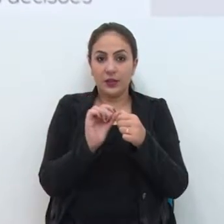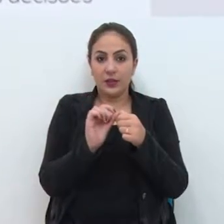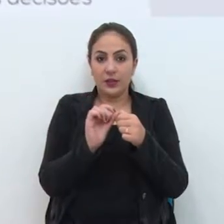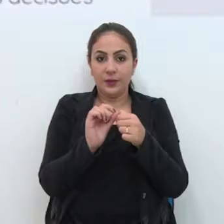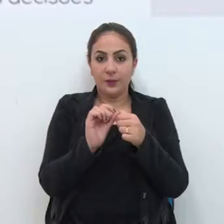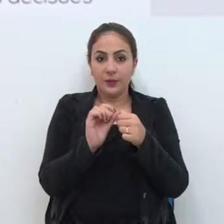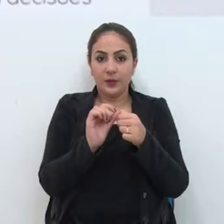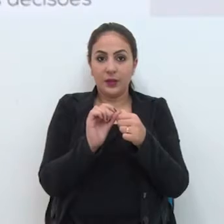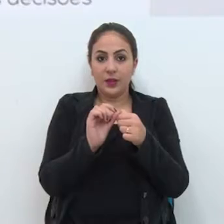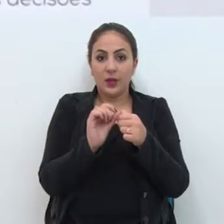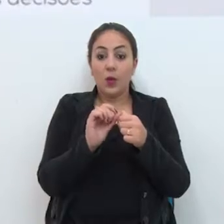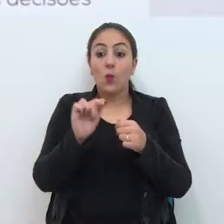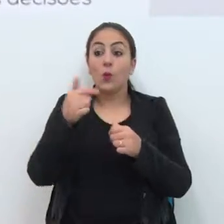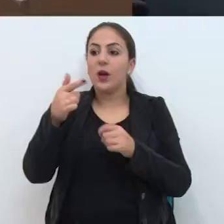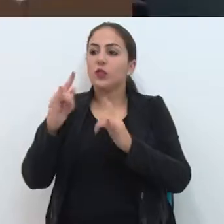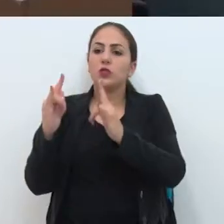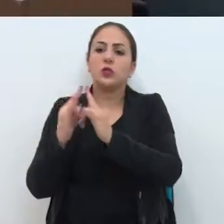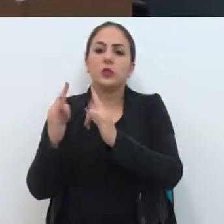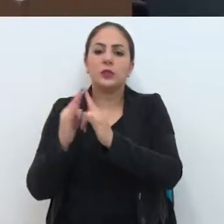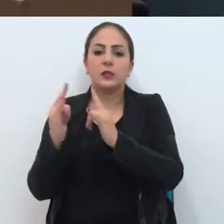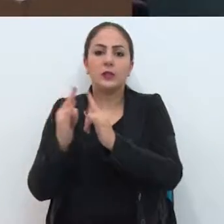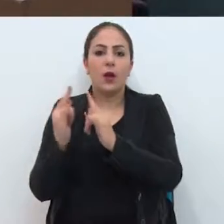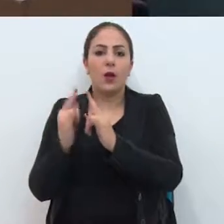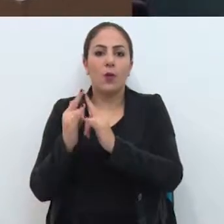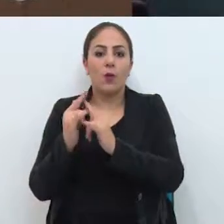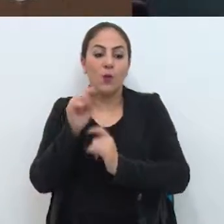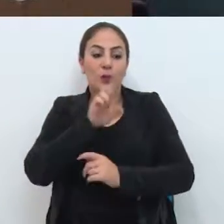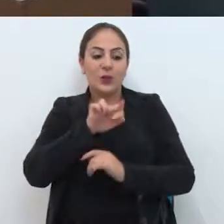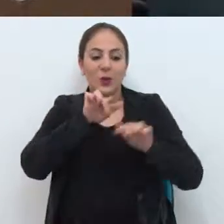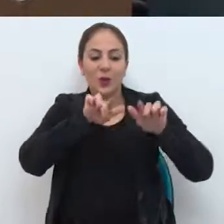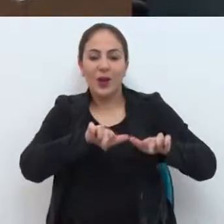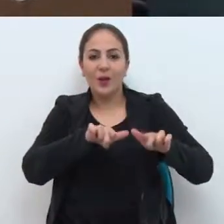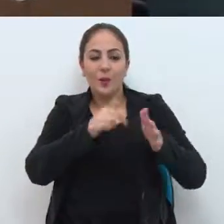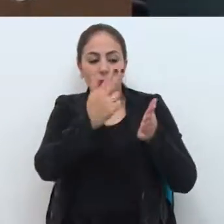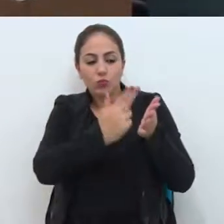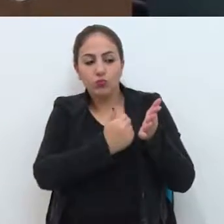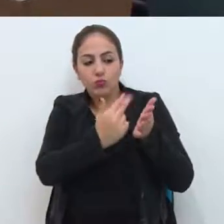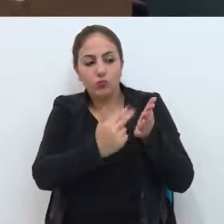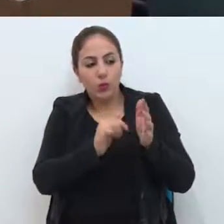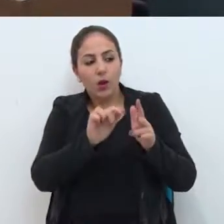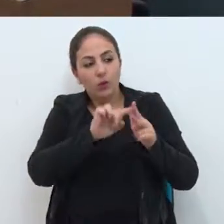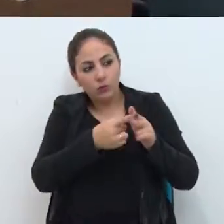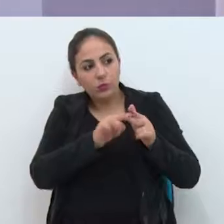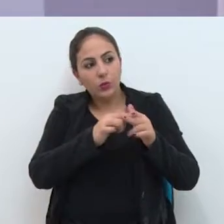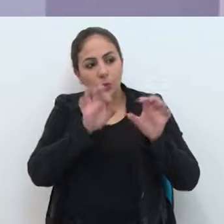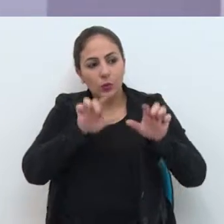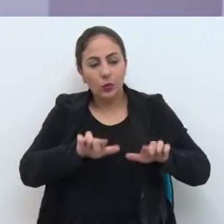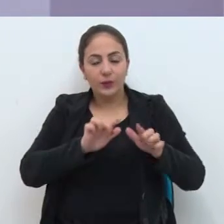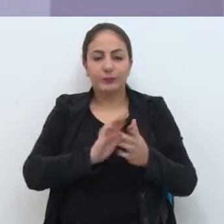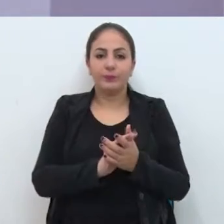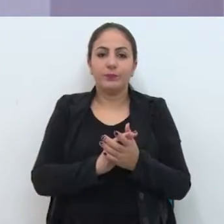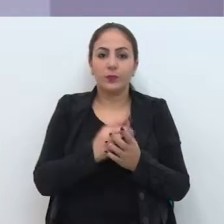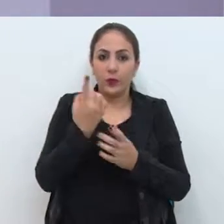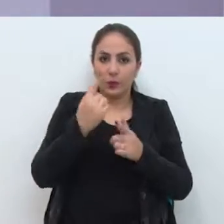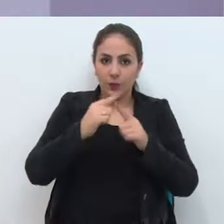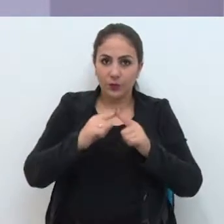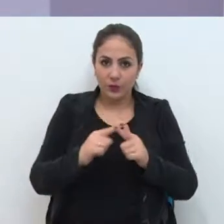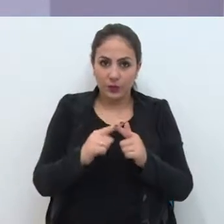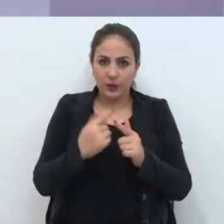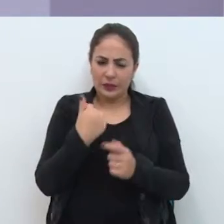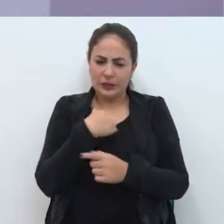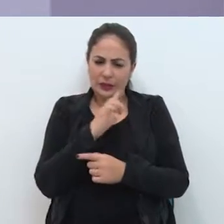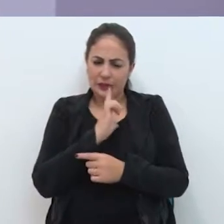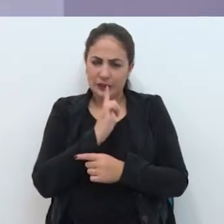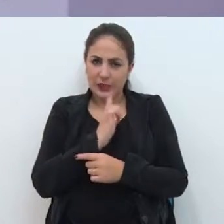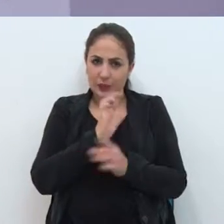do espaço por instituições ou empresas que ofereçam a manutenção do local. Uma vez implantado, e